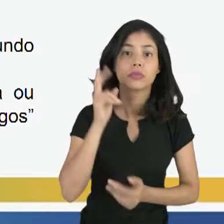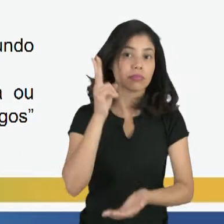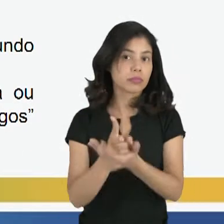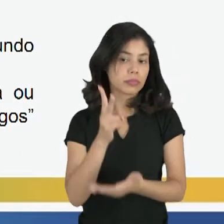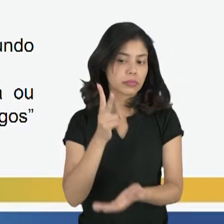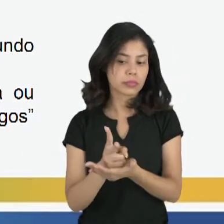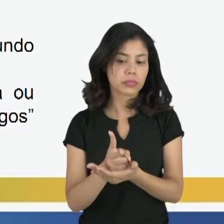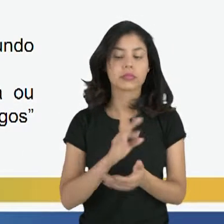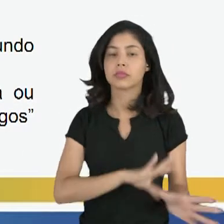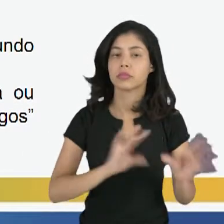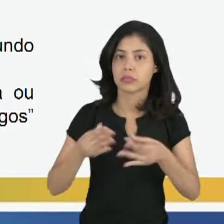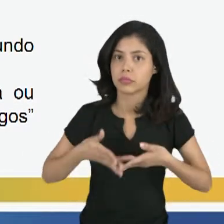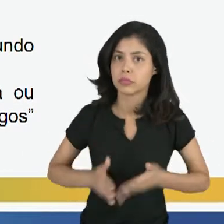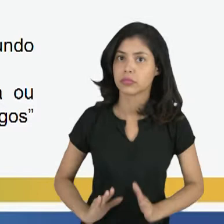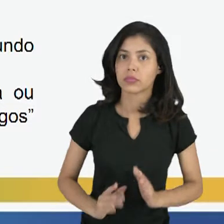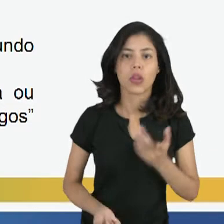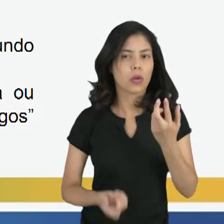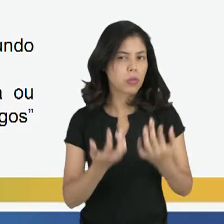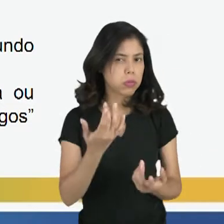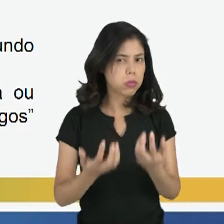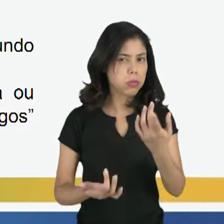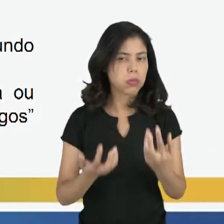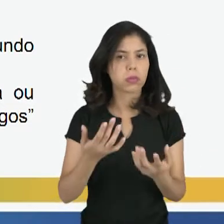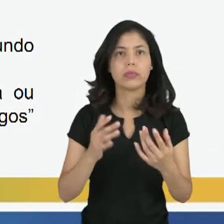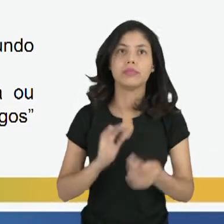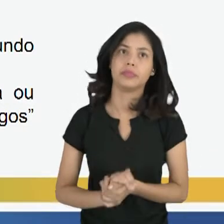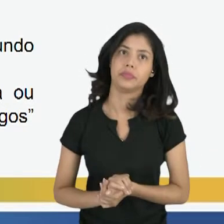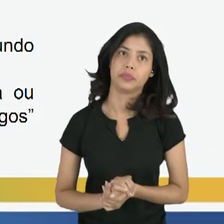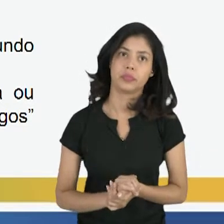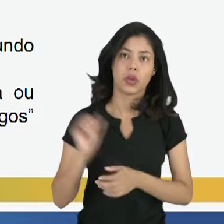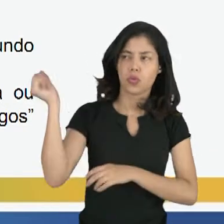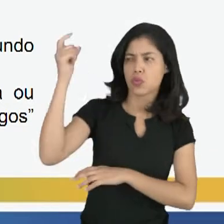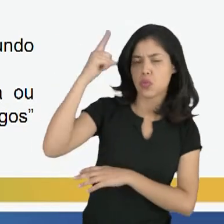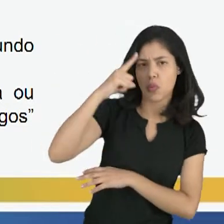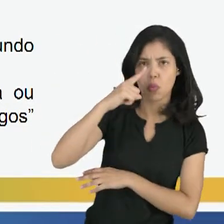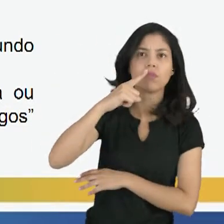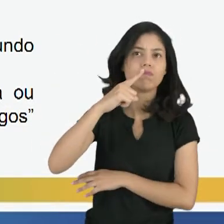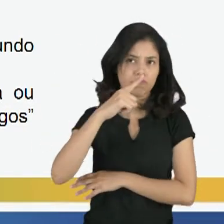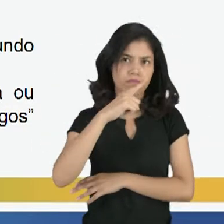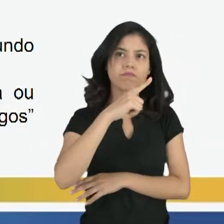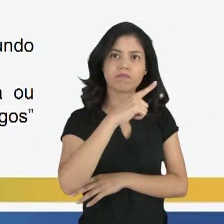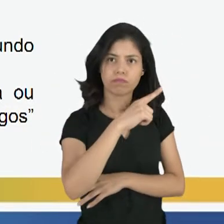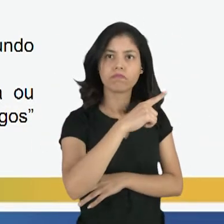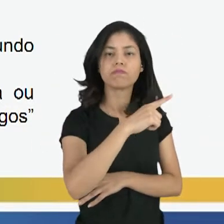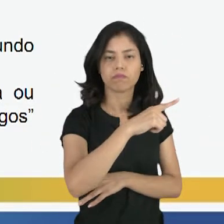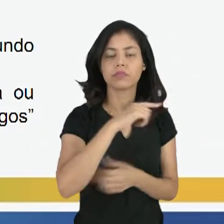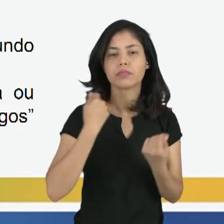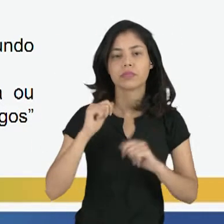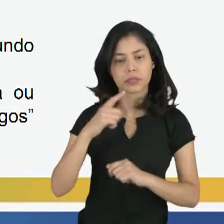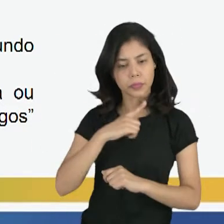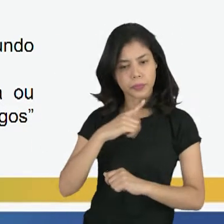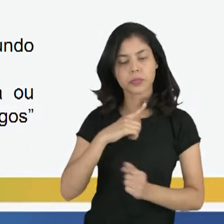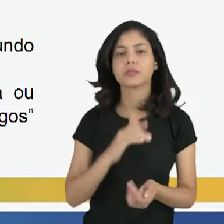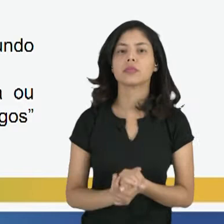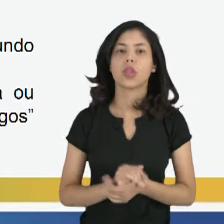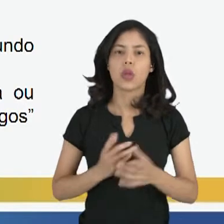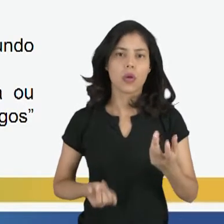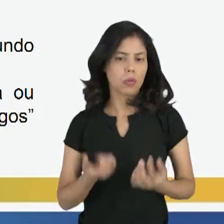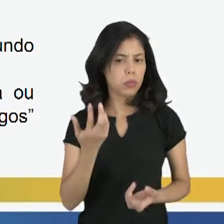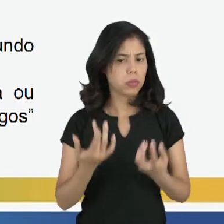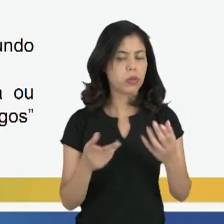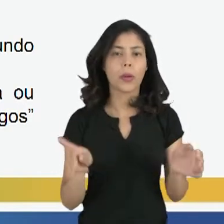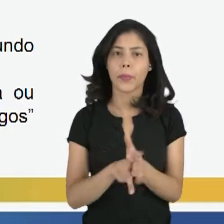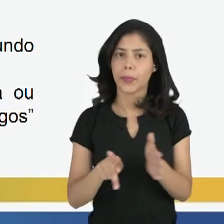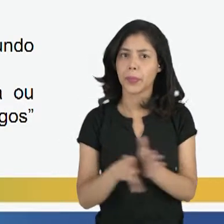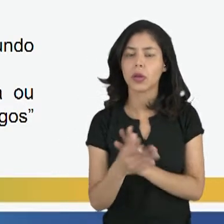vai nascer a partir do fogo, né? Ou seja, o sol aí que tem, para ele tinha o elemento fogo, é